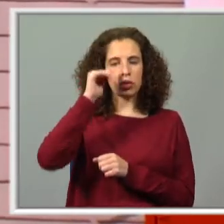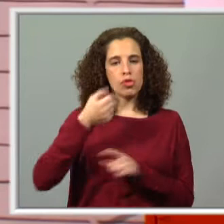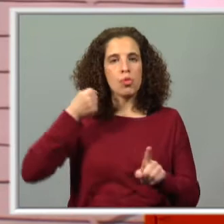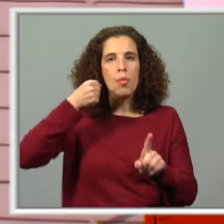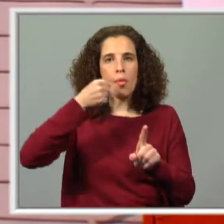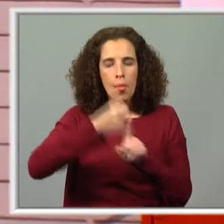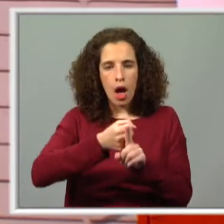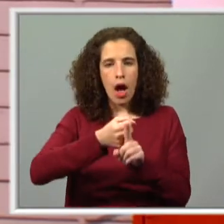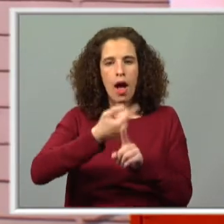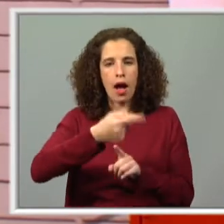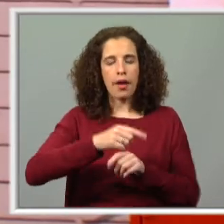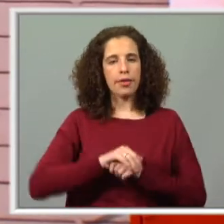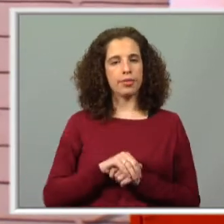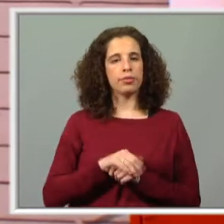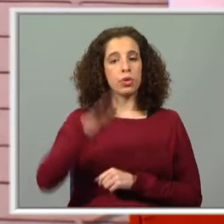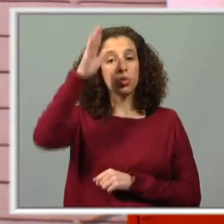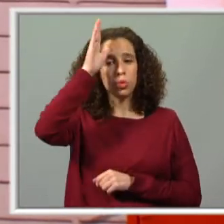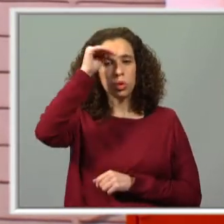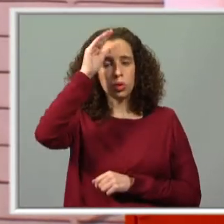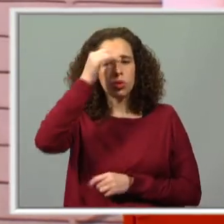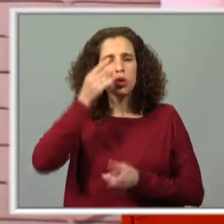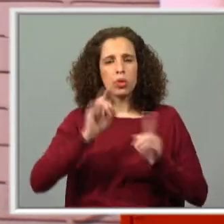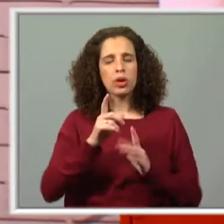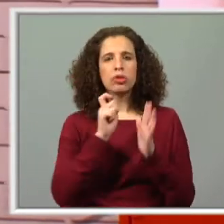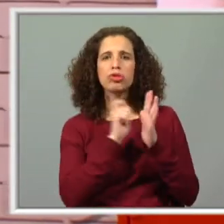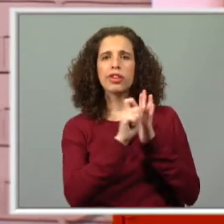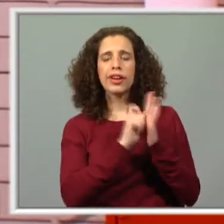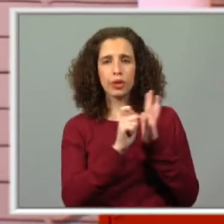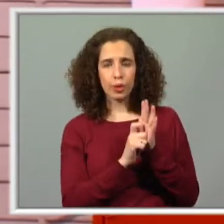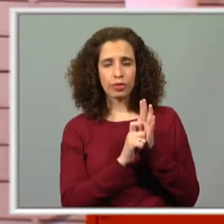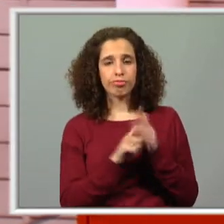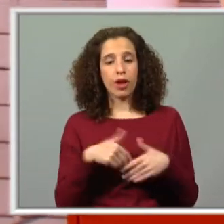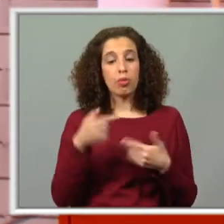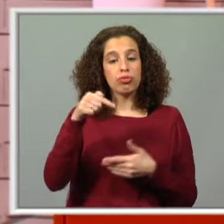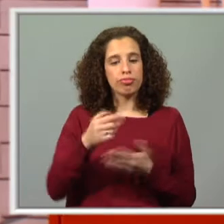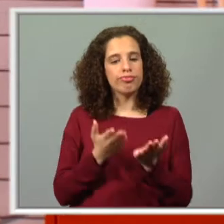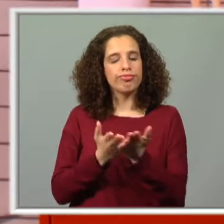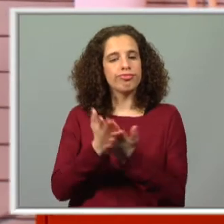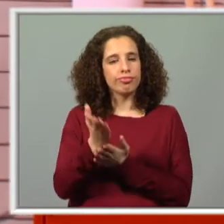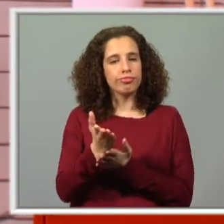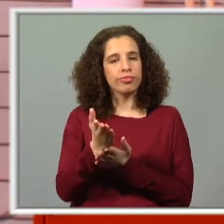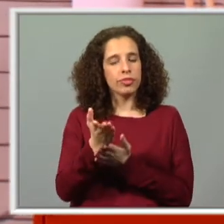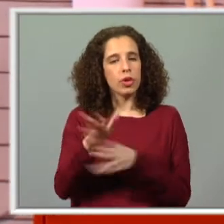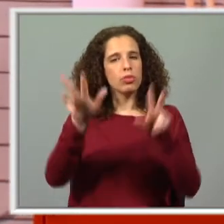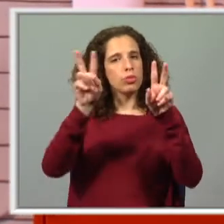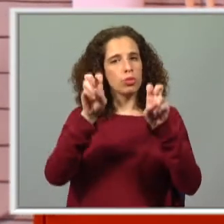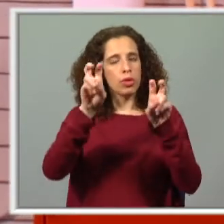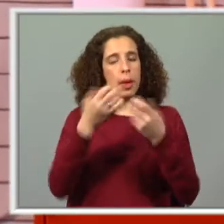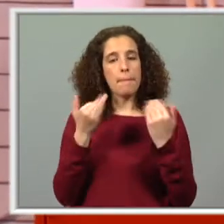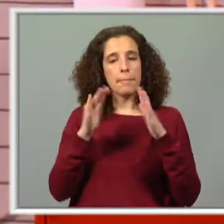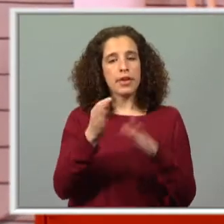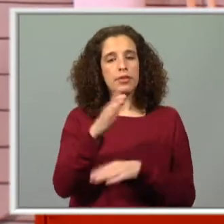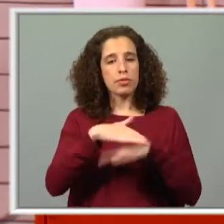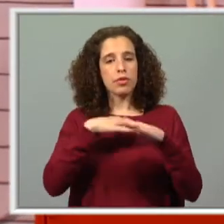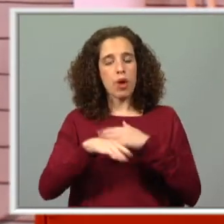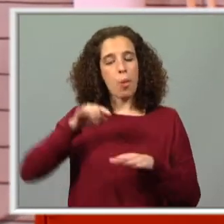missão, os animais até eram o quê? Escritores. Então, hoje vamos continuar um pouco com essa temática, mas vamos